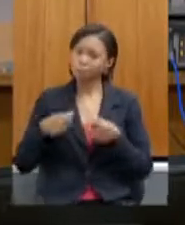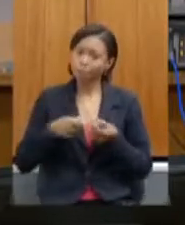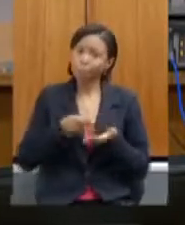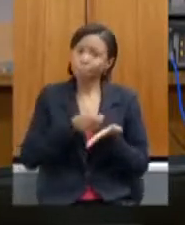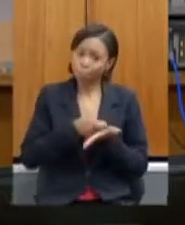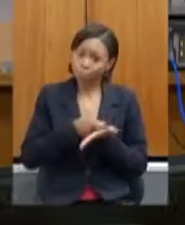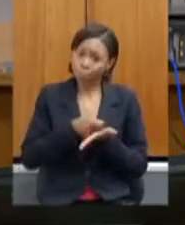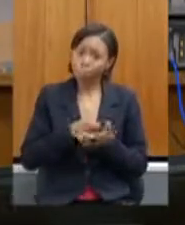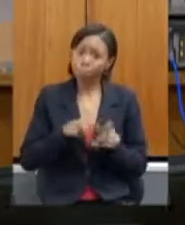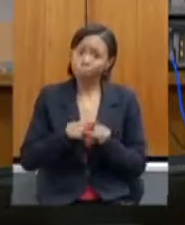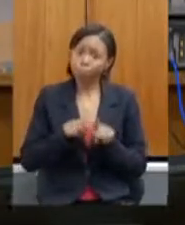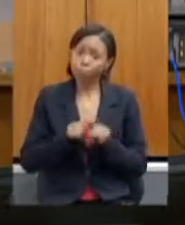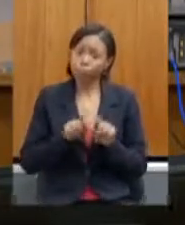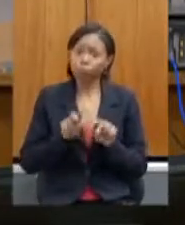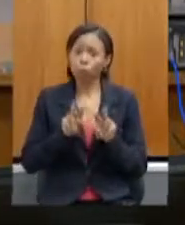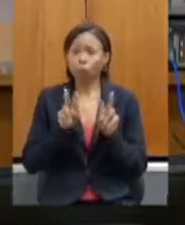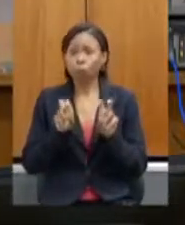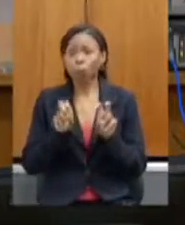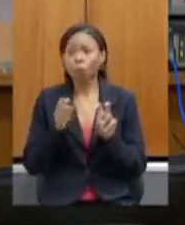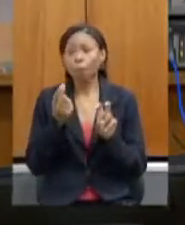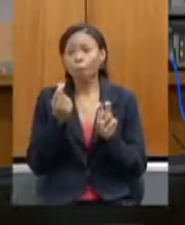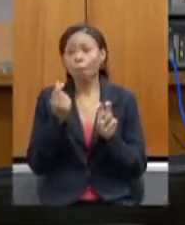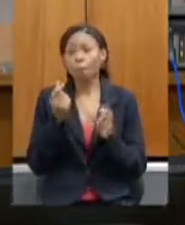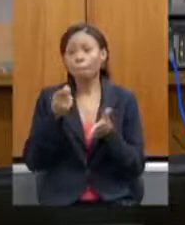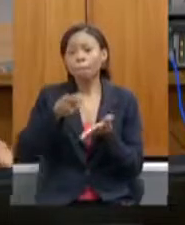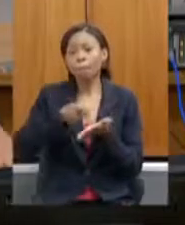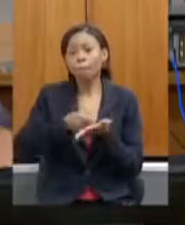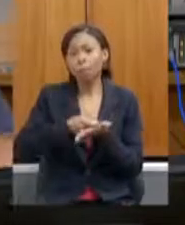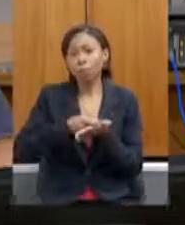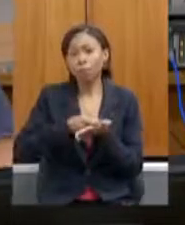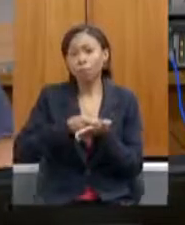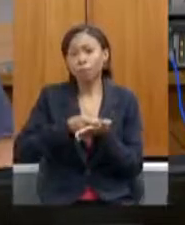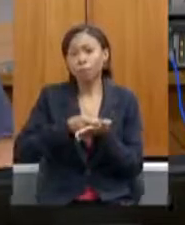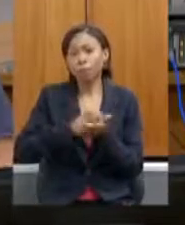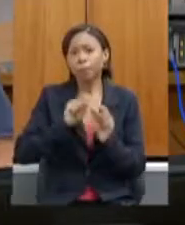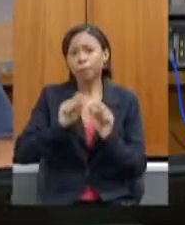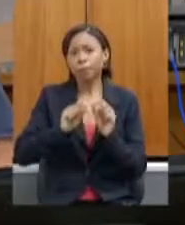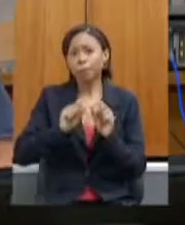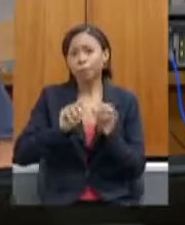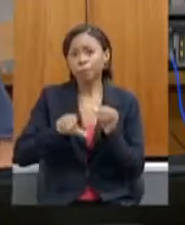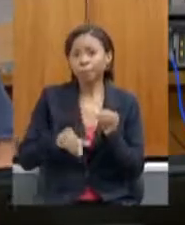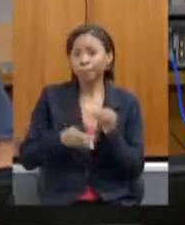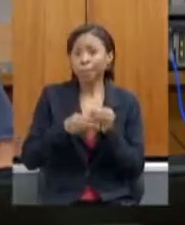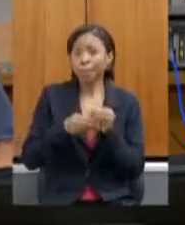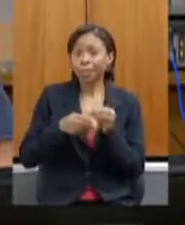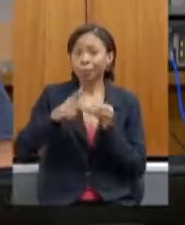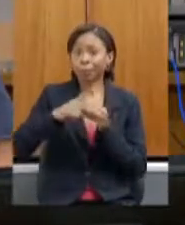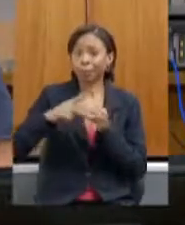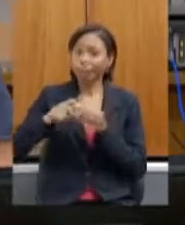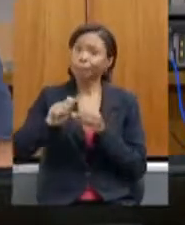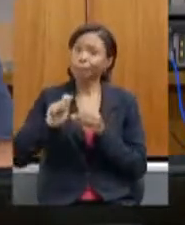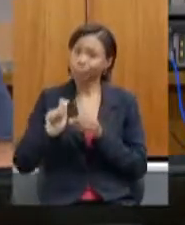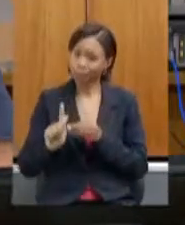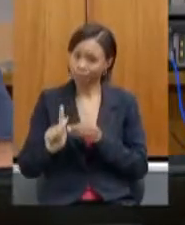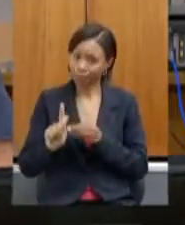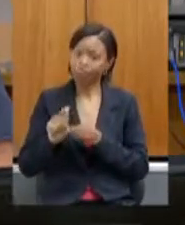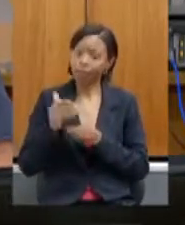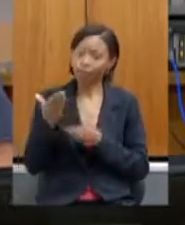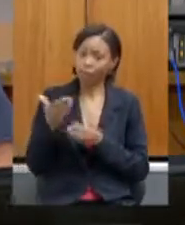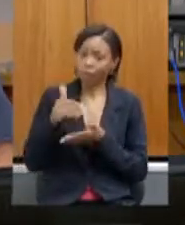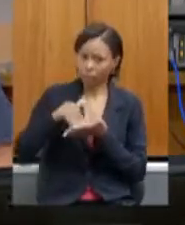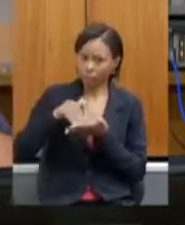aqui a cobrança dos pagamentos das emendas populares para IPAG, por mais que a secretária já fez uma explanação no início